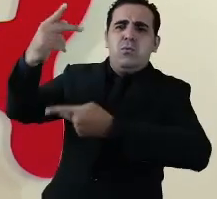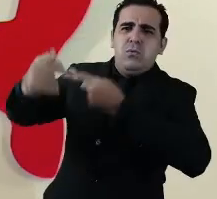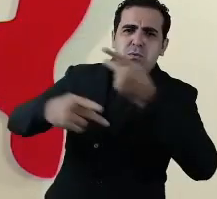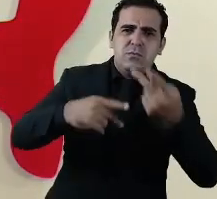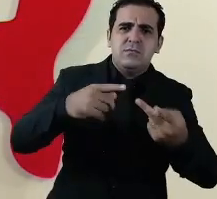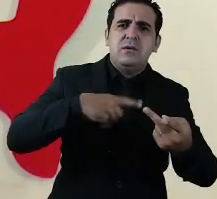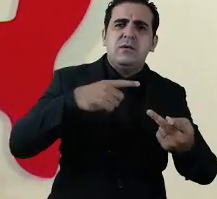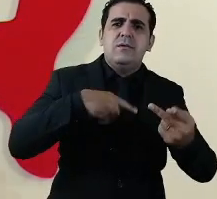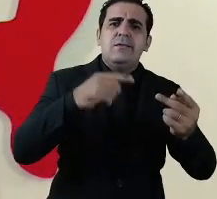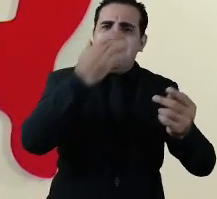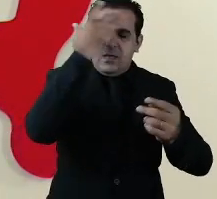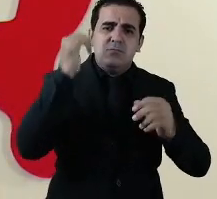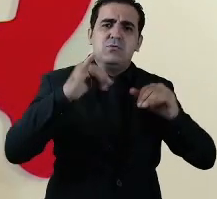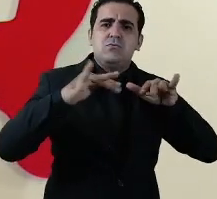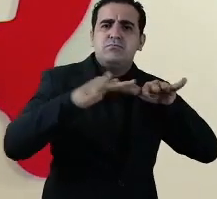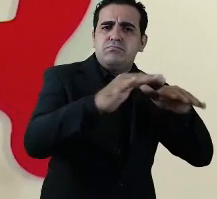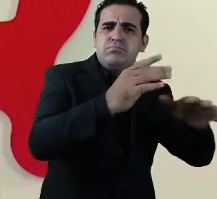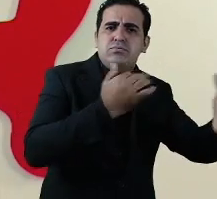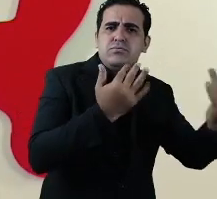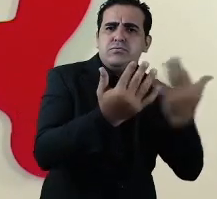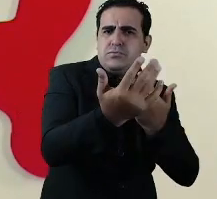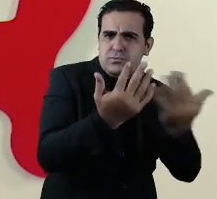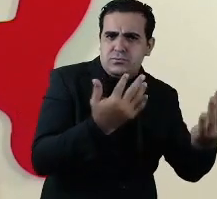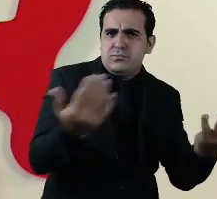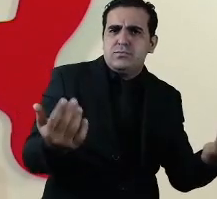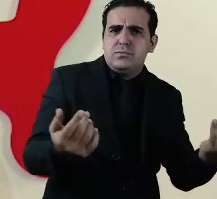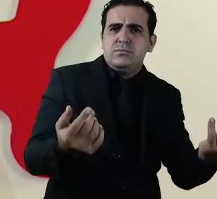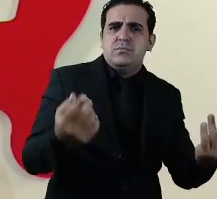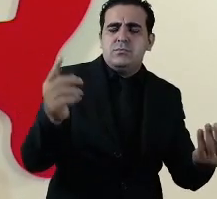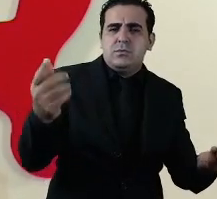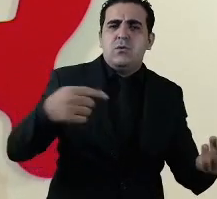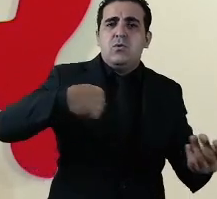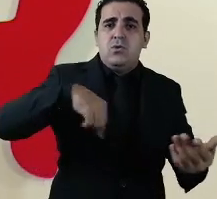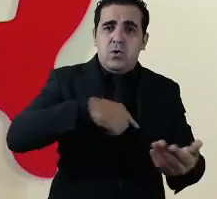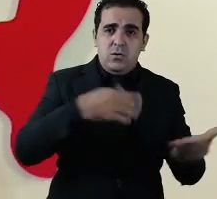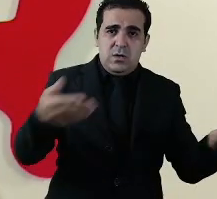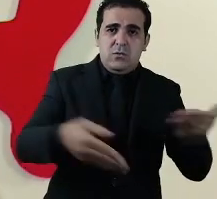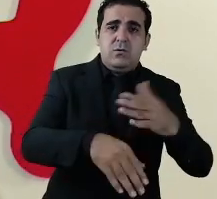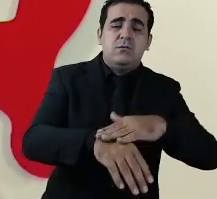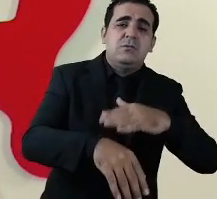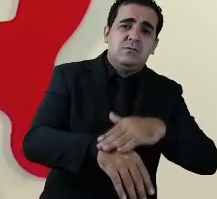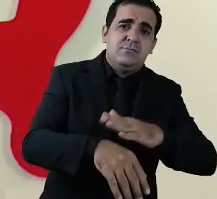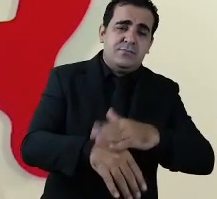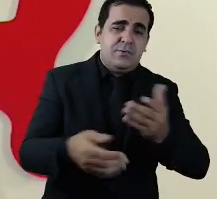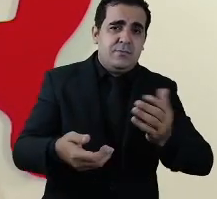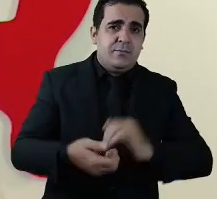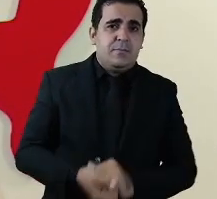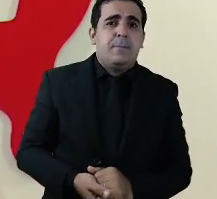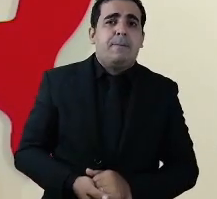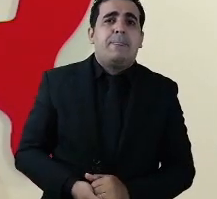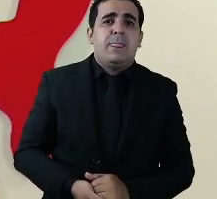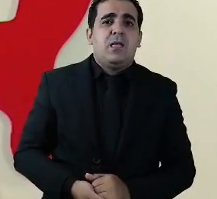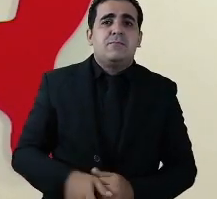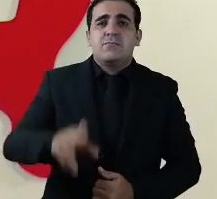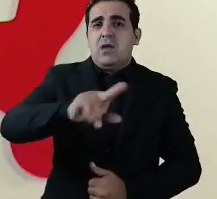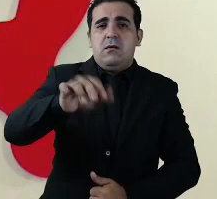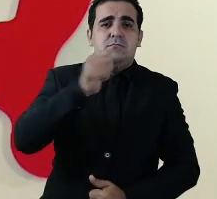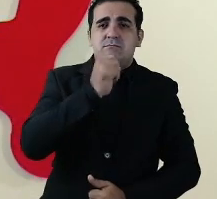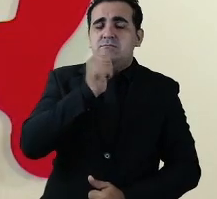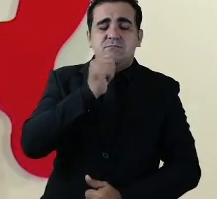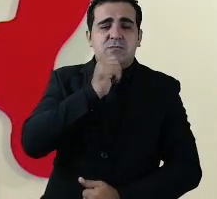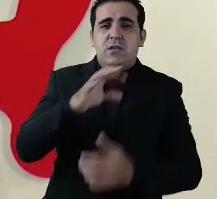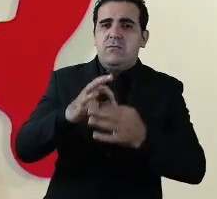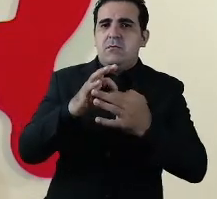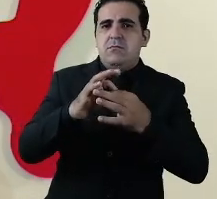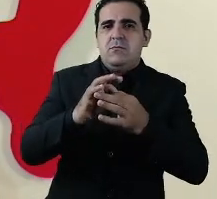concentração de pessoas e ao mesmo tempo o arejamento então nós nesse momento não cogitamos de